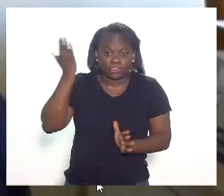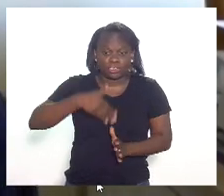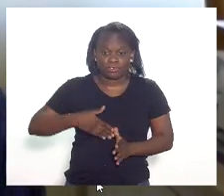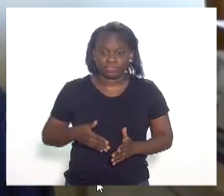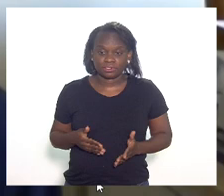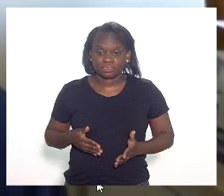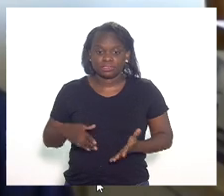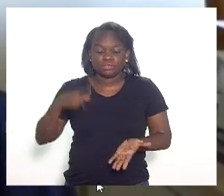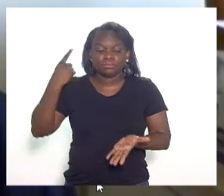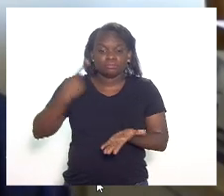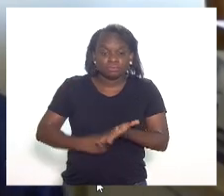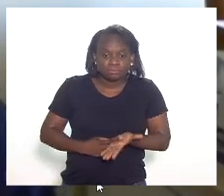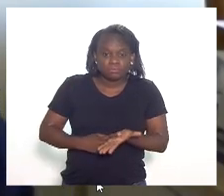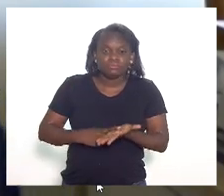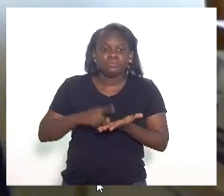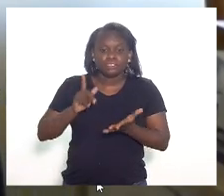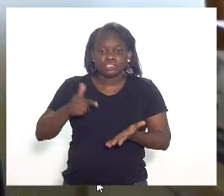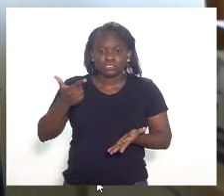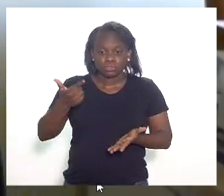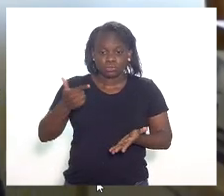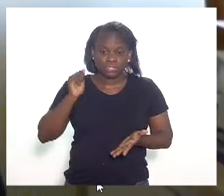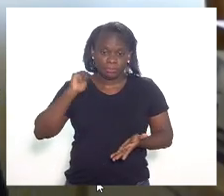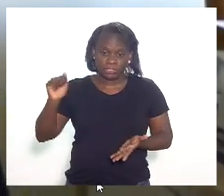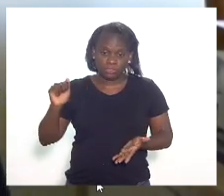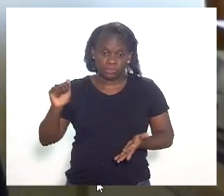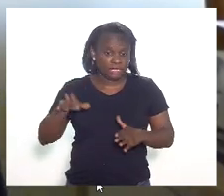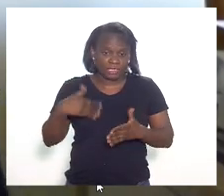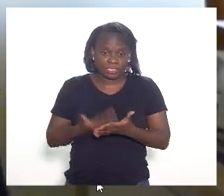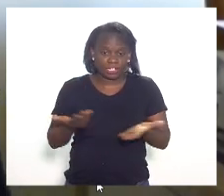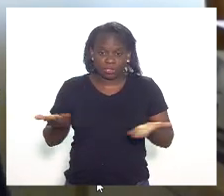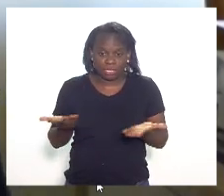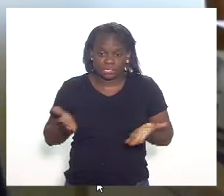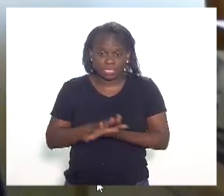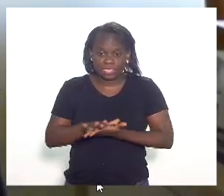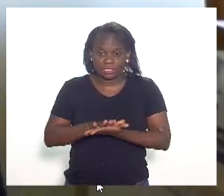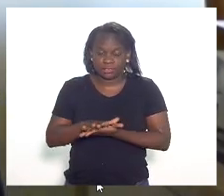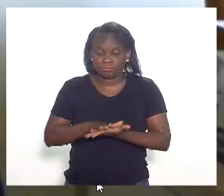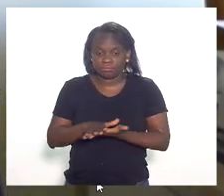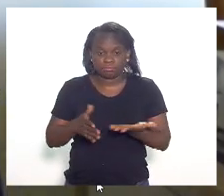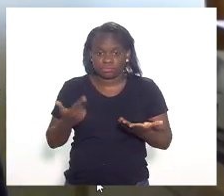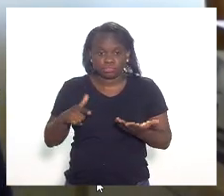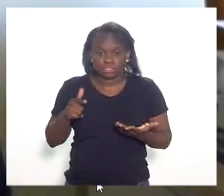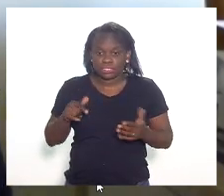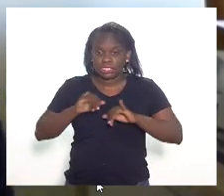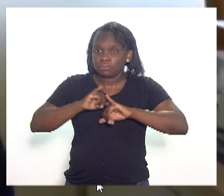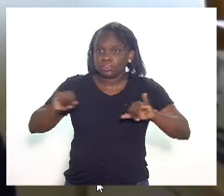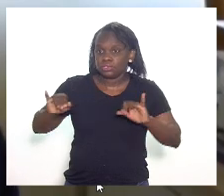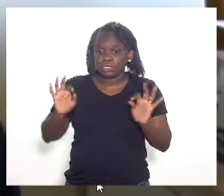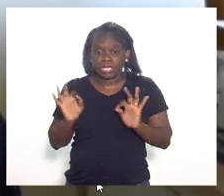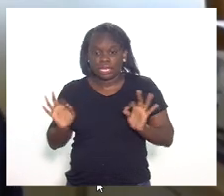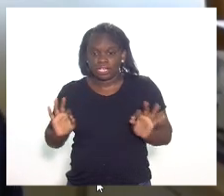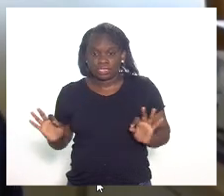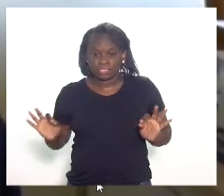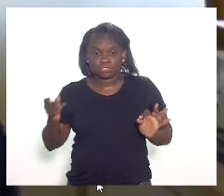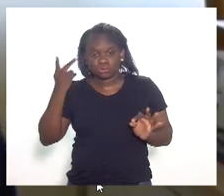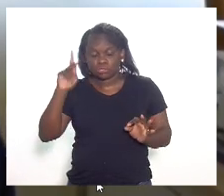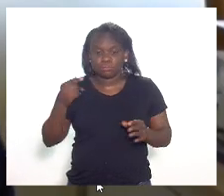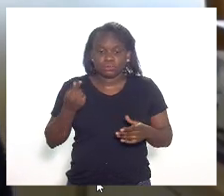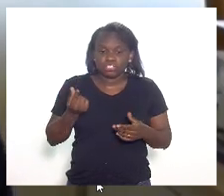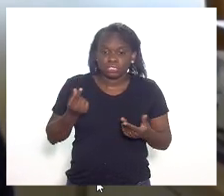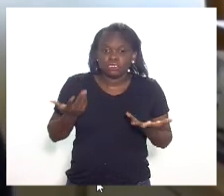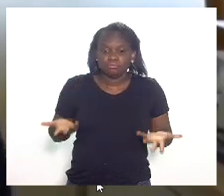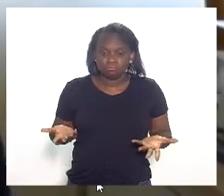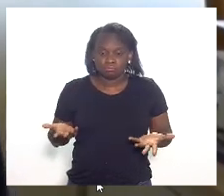o compromisso foi dia 12. E, até agora, não tem nenhuma notícia sobre essa questão.